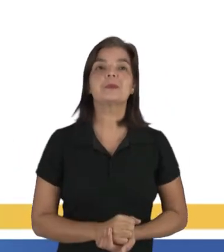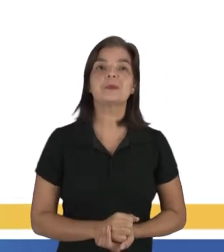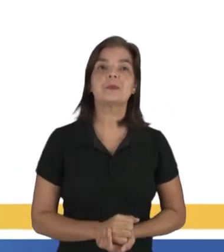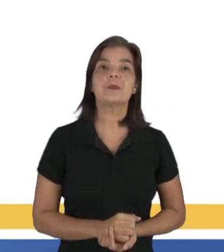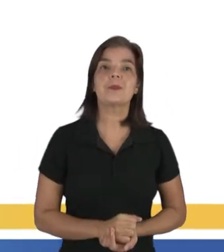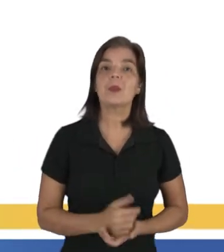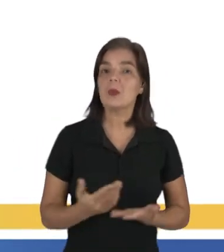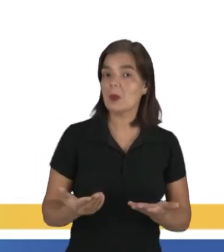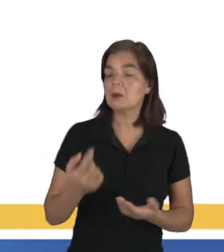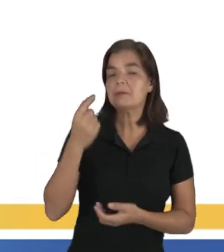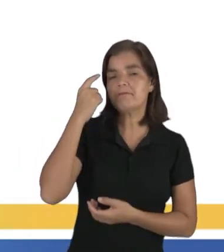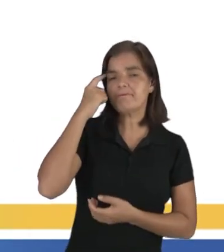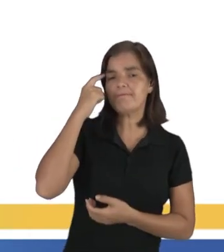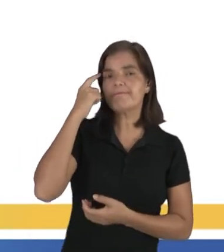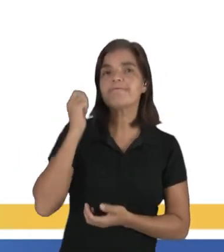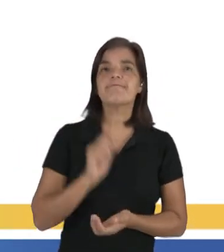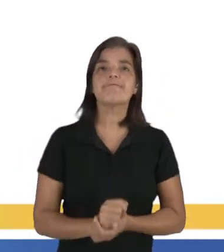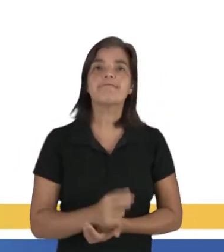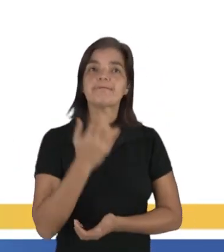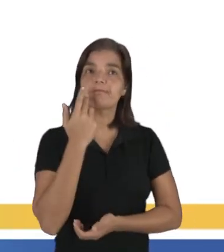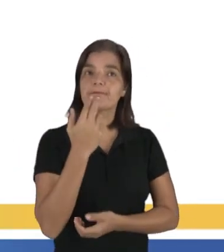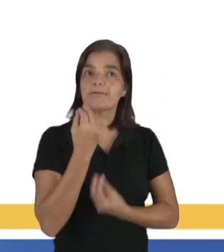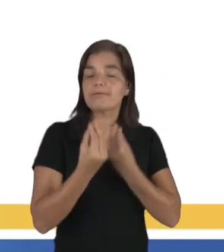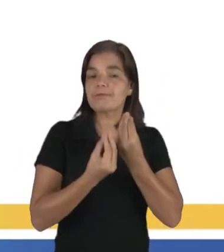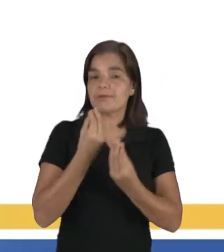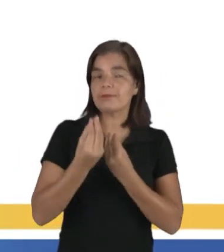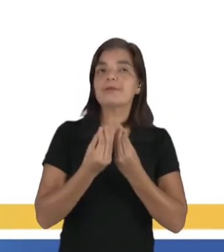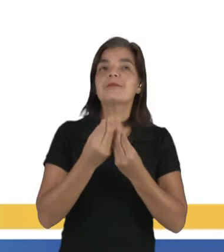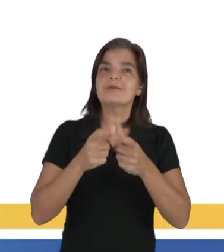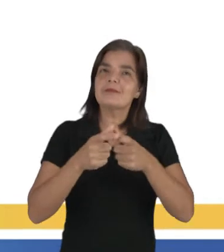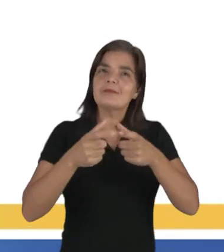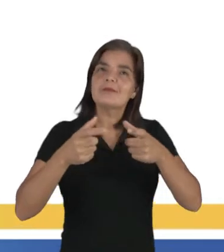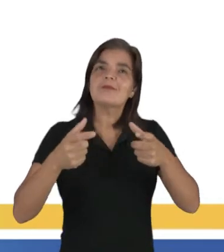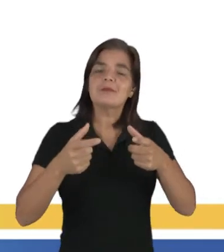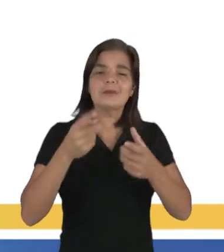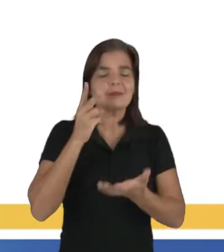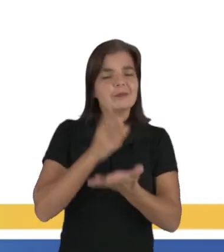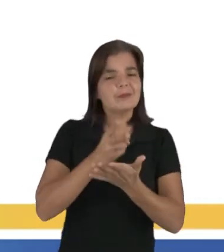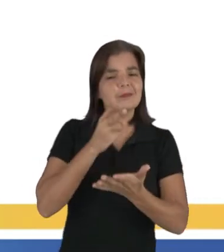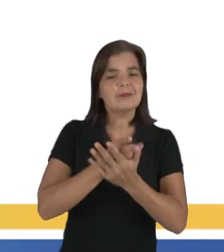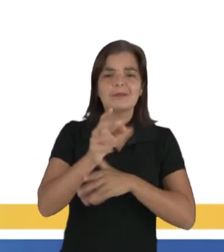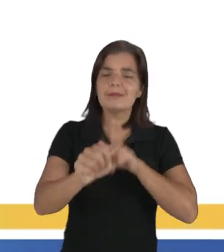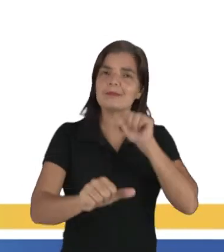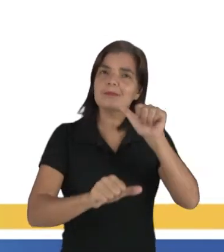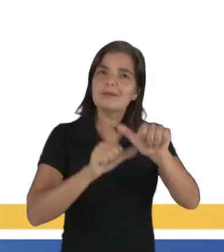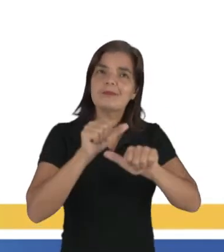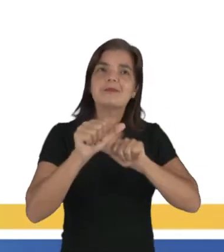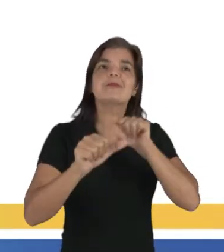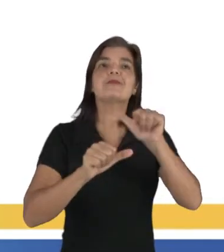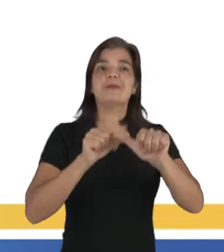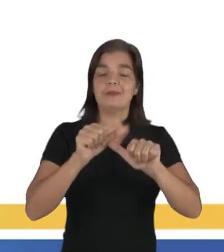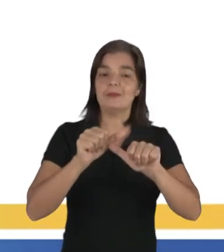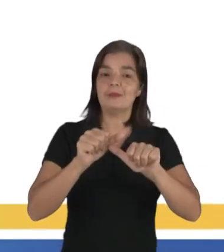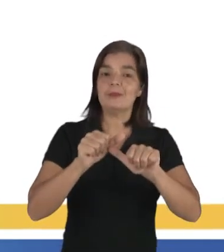atraente, tá bom? E, assim, pensando na língua como uma instância que está em constante